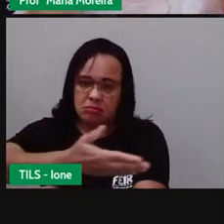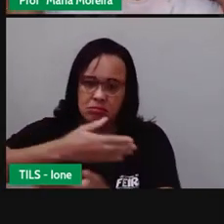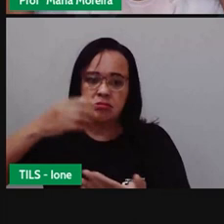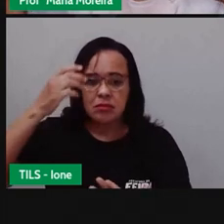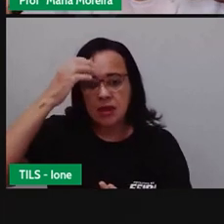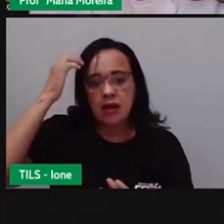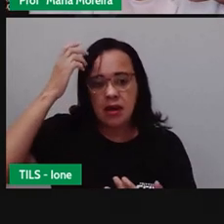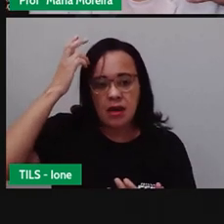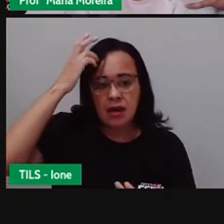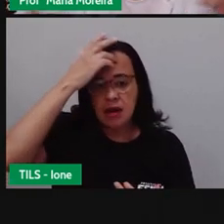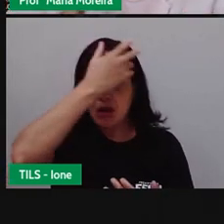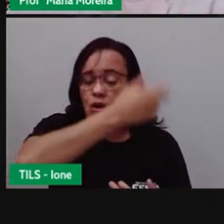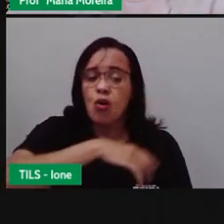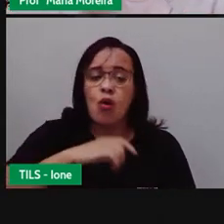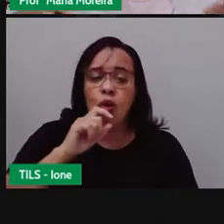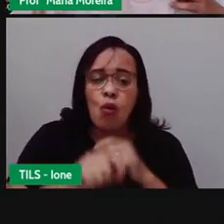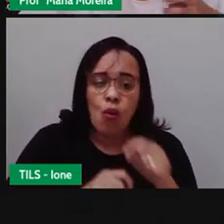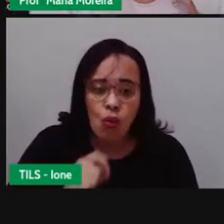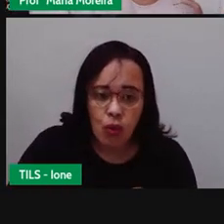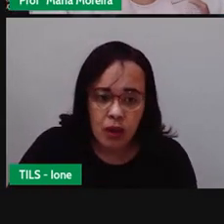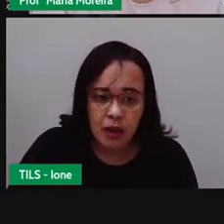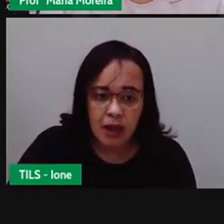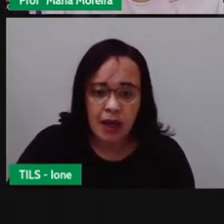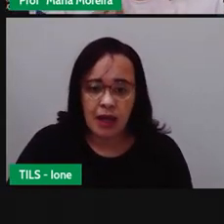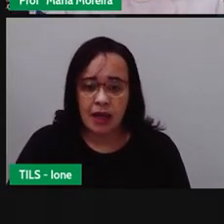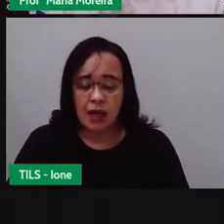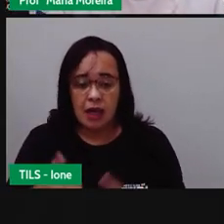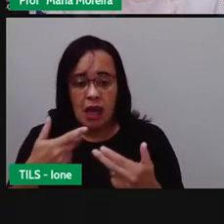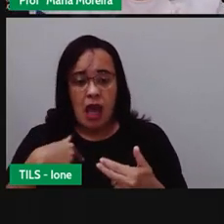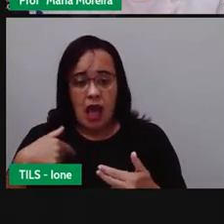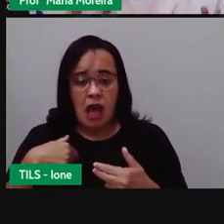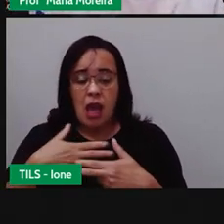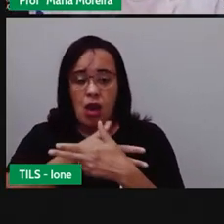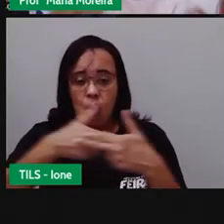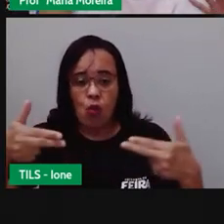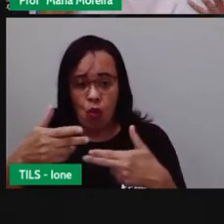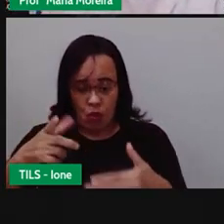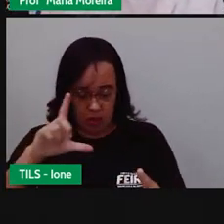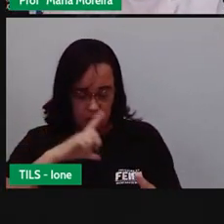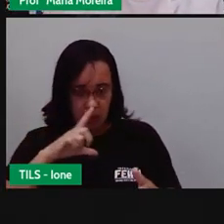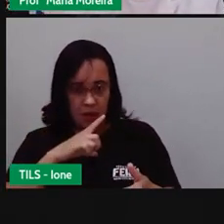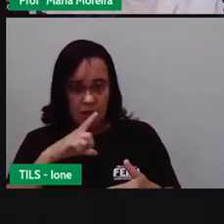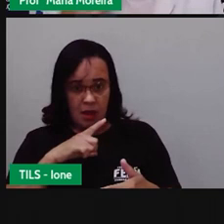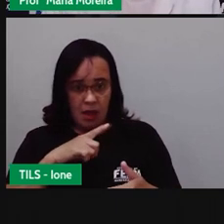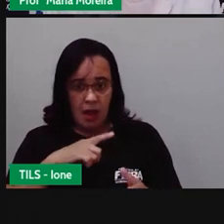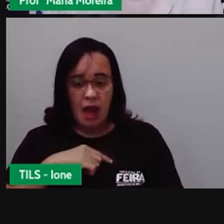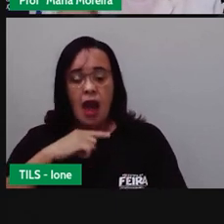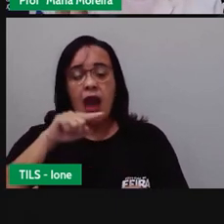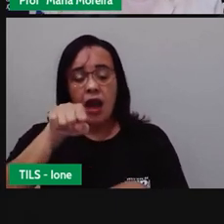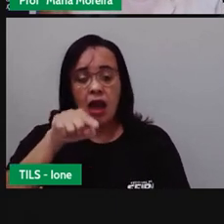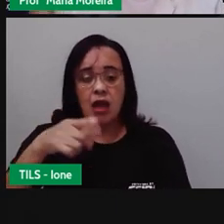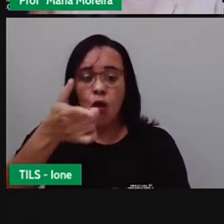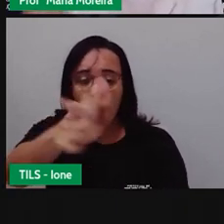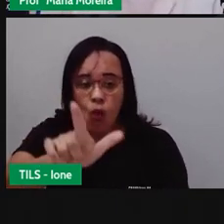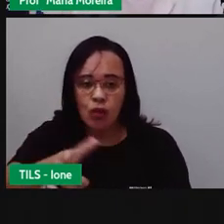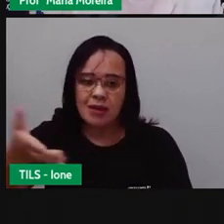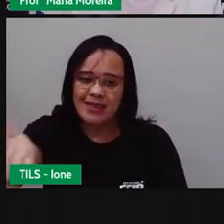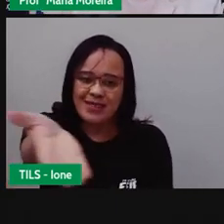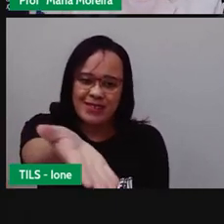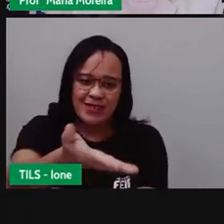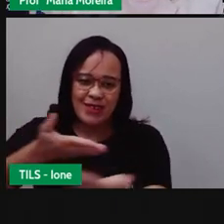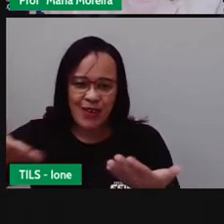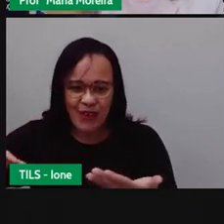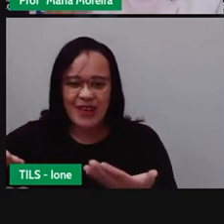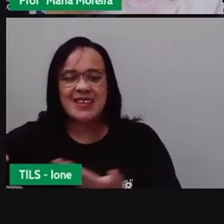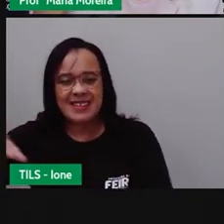produzir uma coisa. Ah, você tem isso, quer trocar e tal. E começa também o quê? O comércio. E a gente já sabe que aqui em feira foi